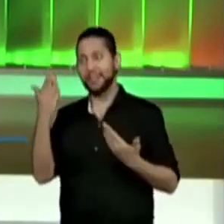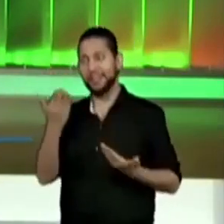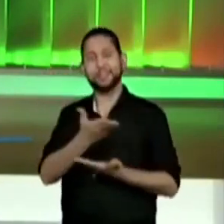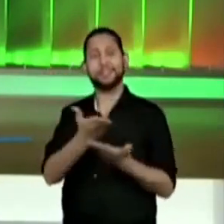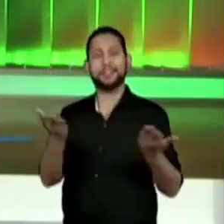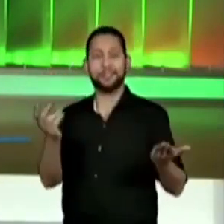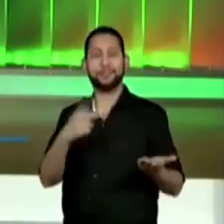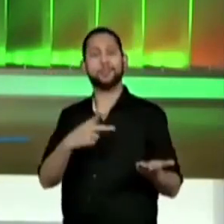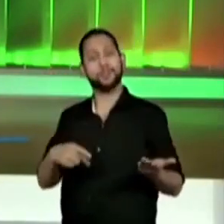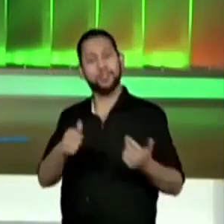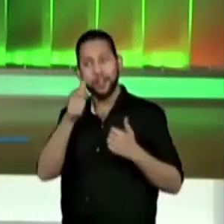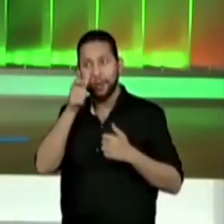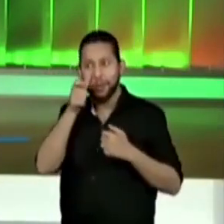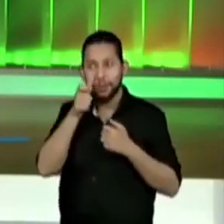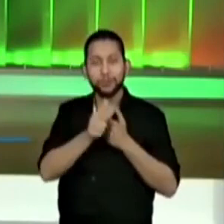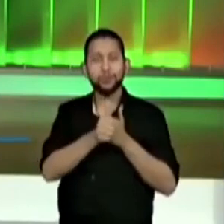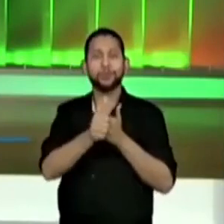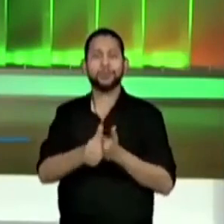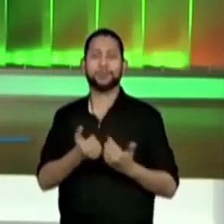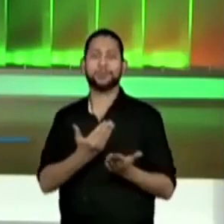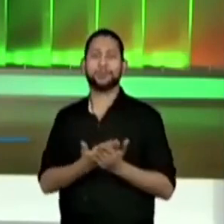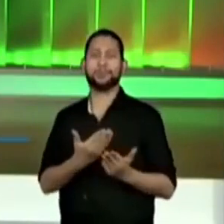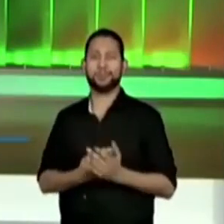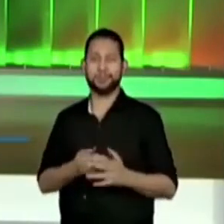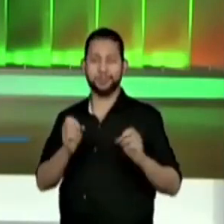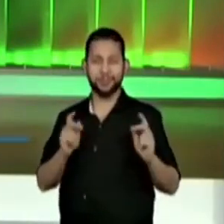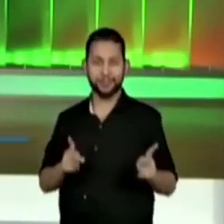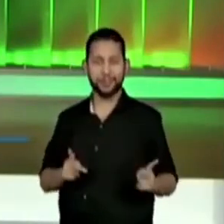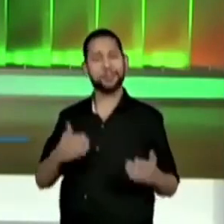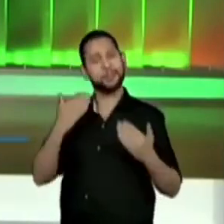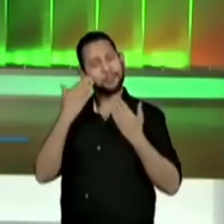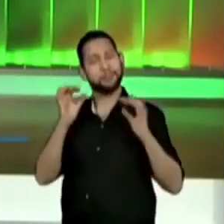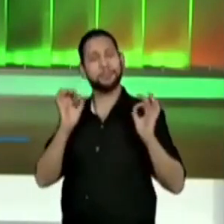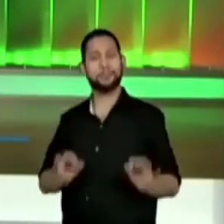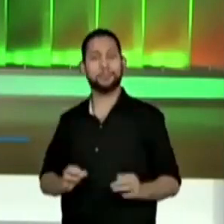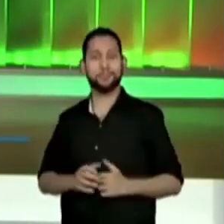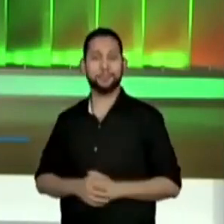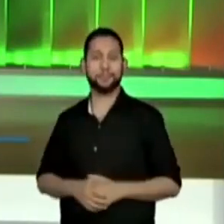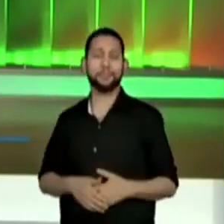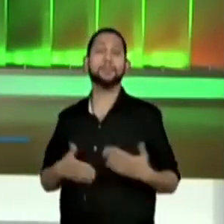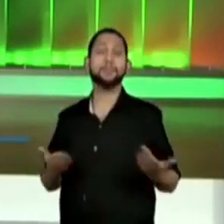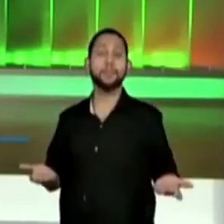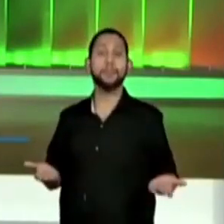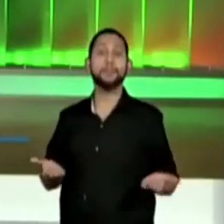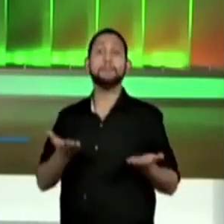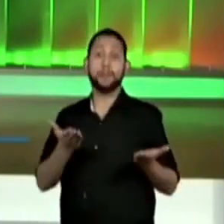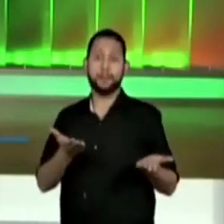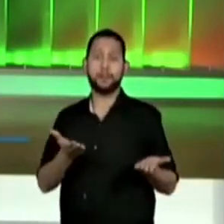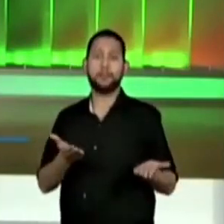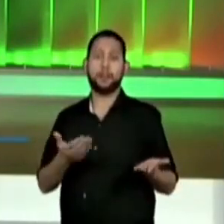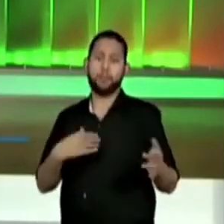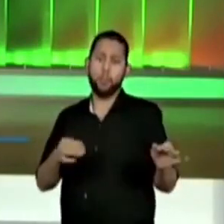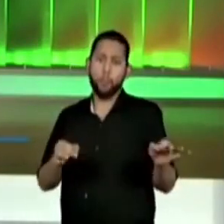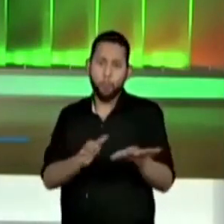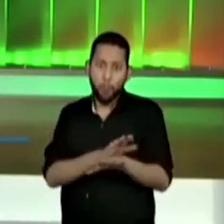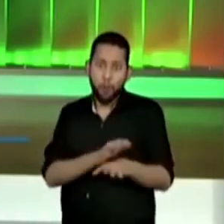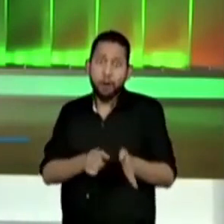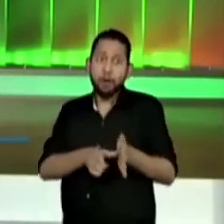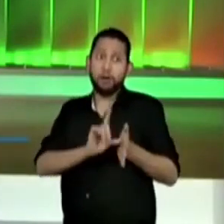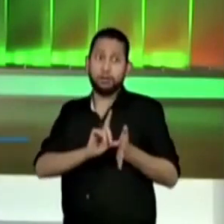também por estarem acompanhando as aulas, ok? Muito obrigada mesmo. E aí, antes da gente terminar,